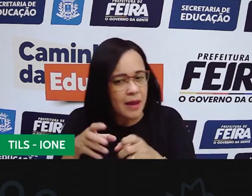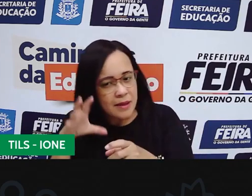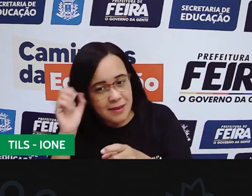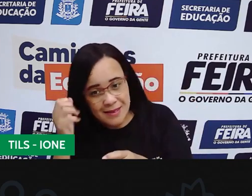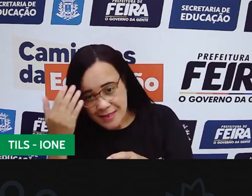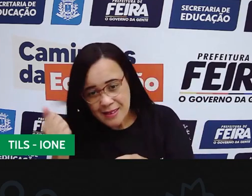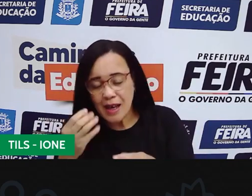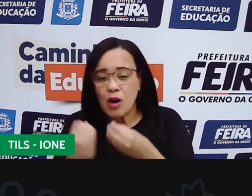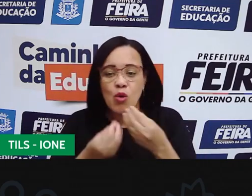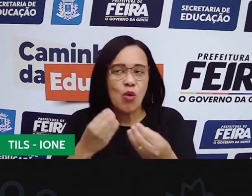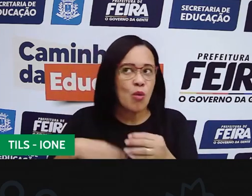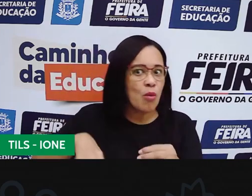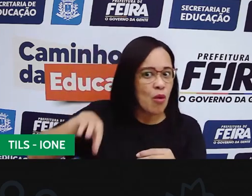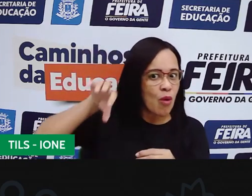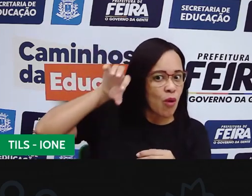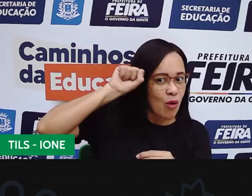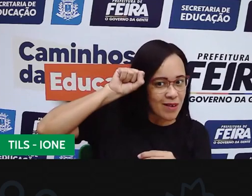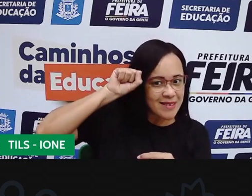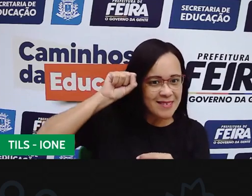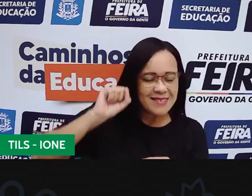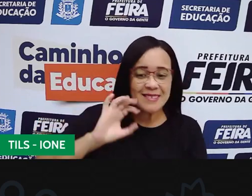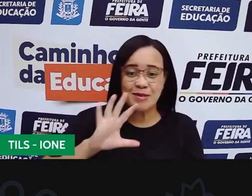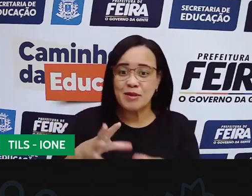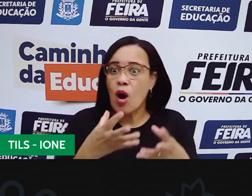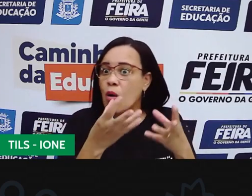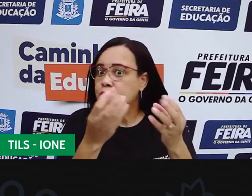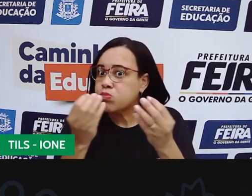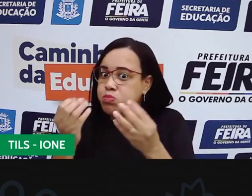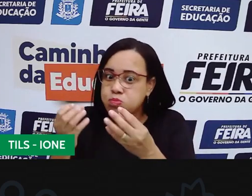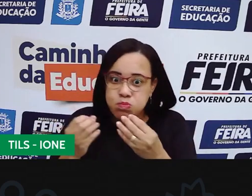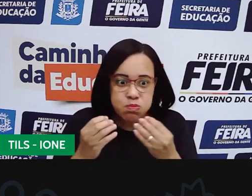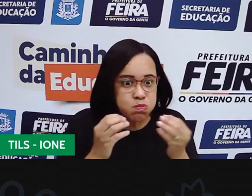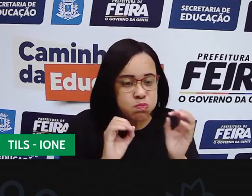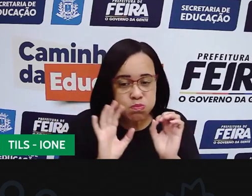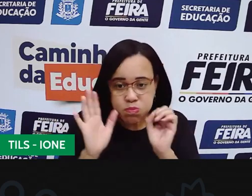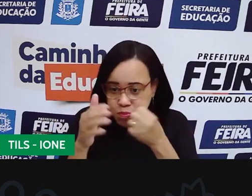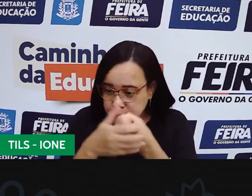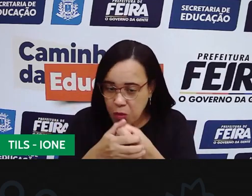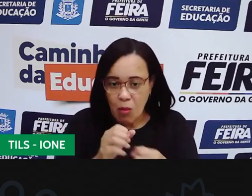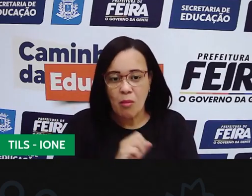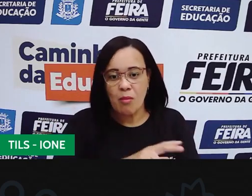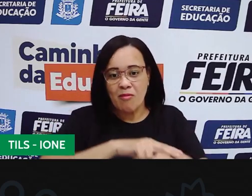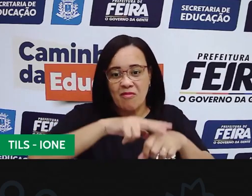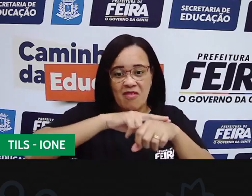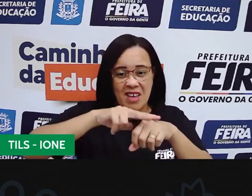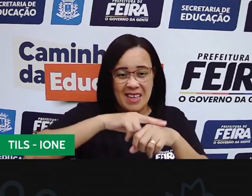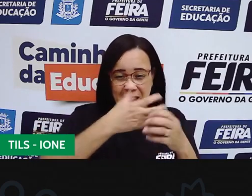Tanta coisa tem na mata e se contar, não vai ter fim.